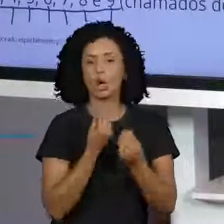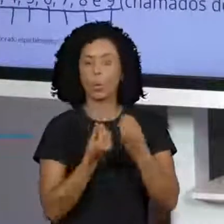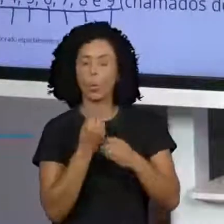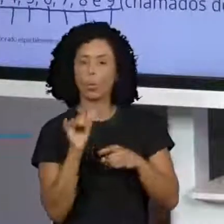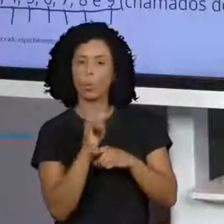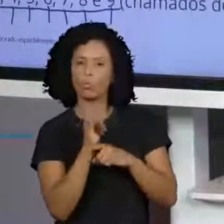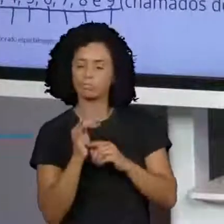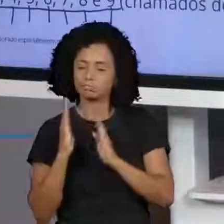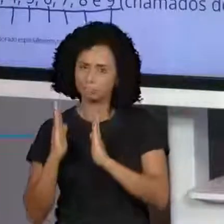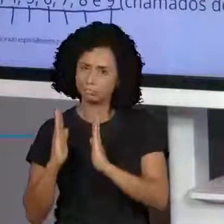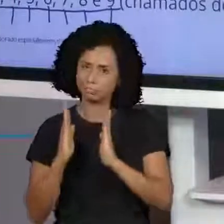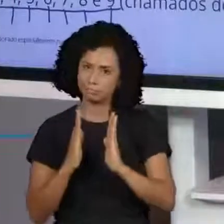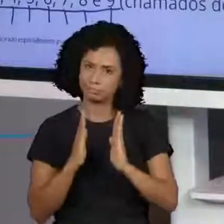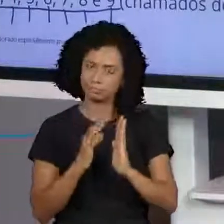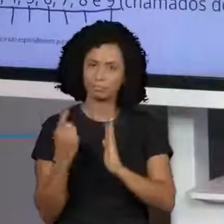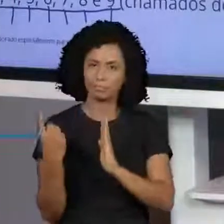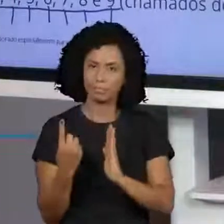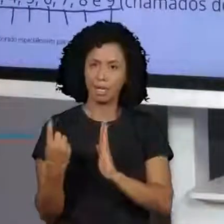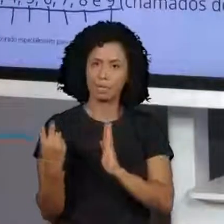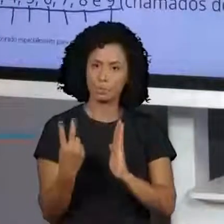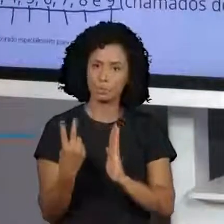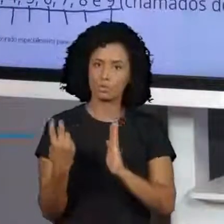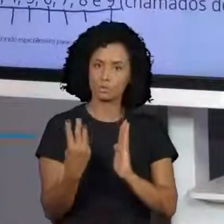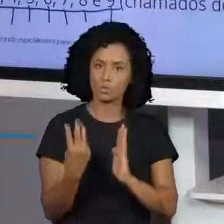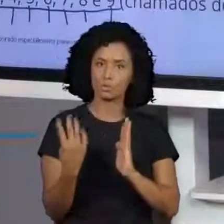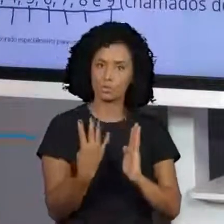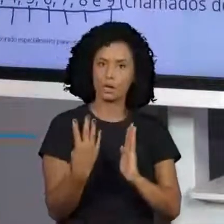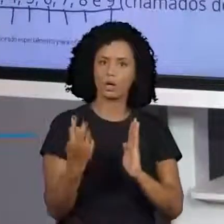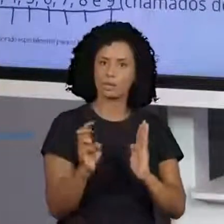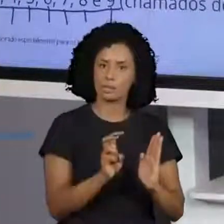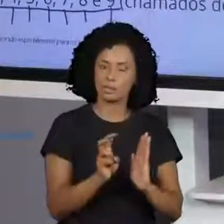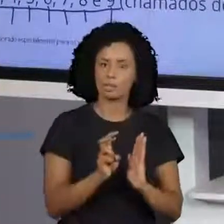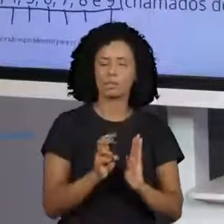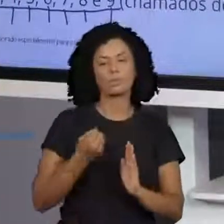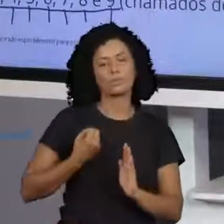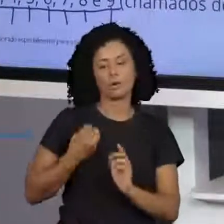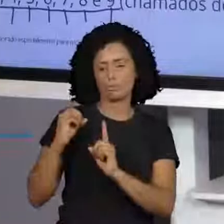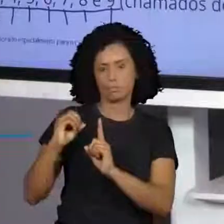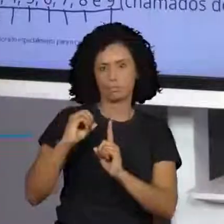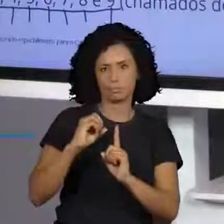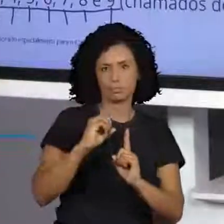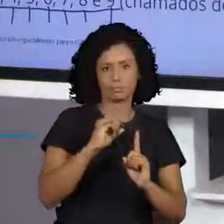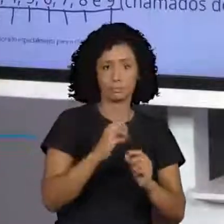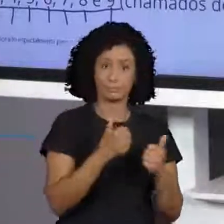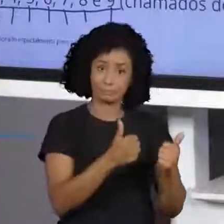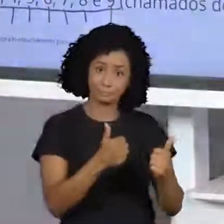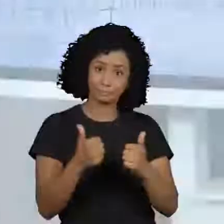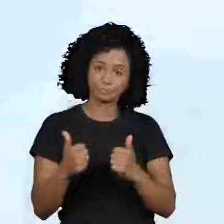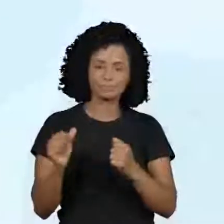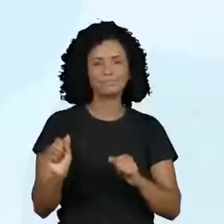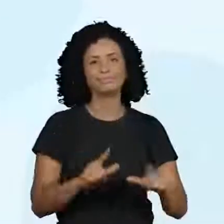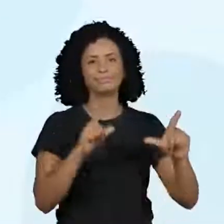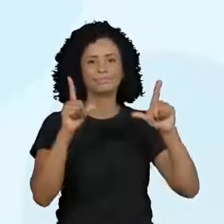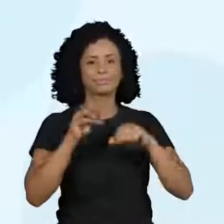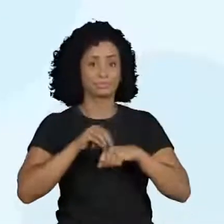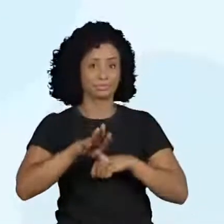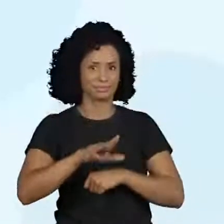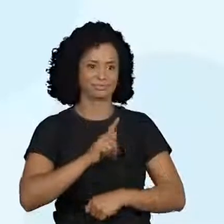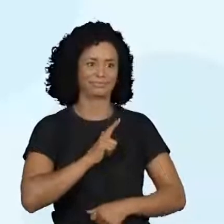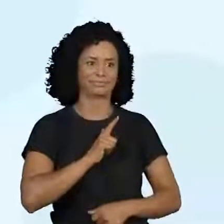Então, daí, você já vai tirando a conclusão que eles chegaram. Vamos para a nossa próxima tela, porque eu tenho uma dica.